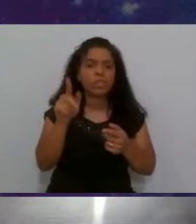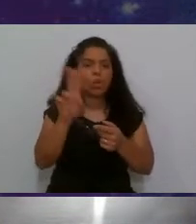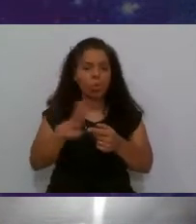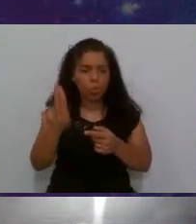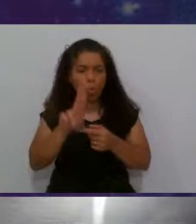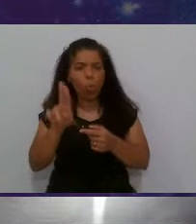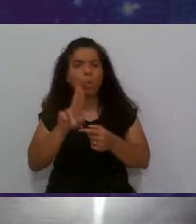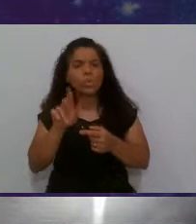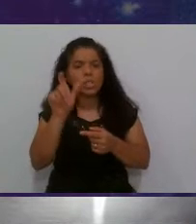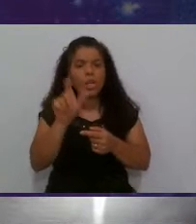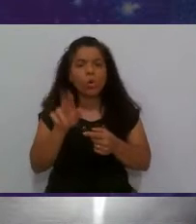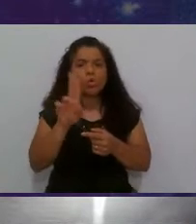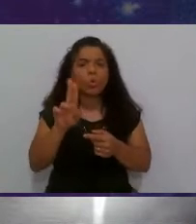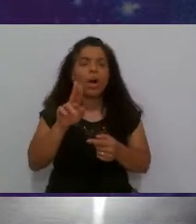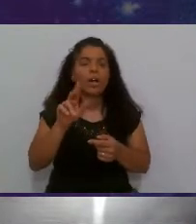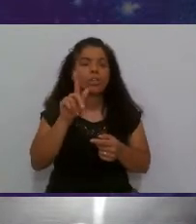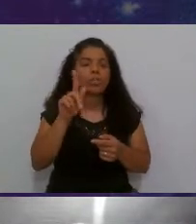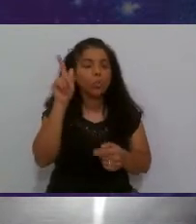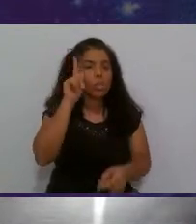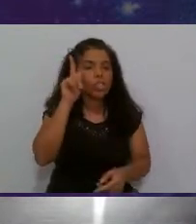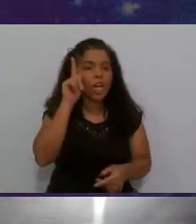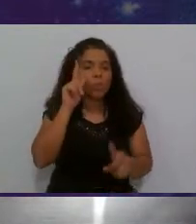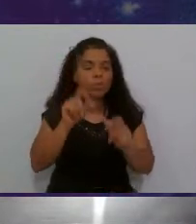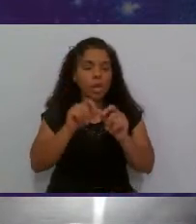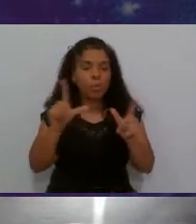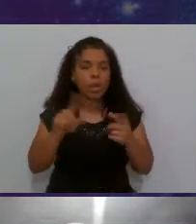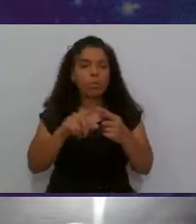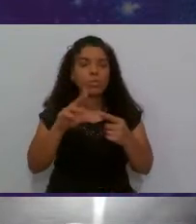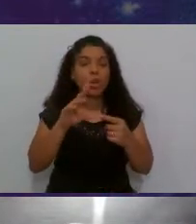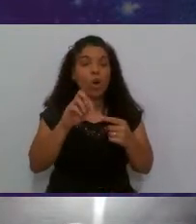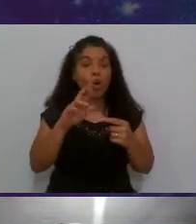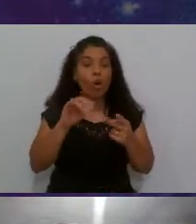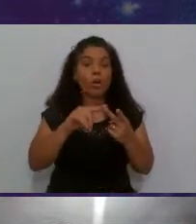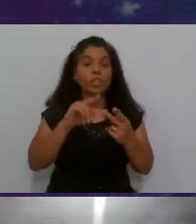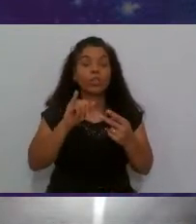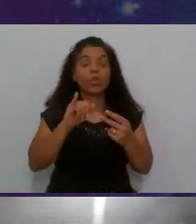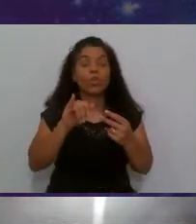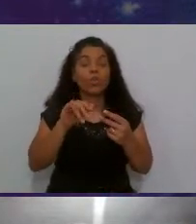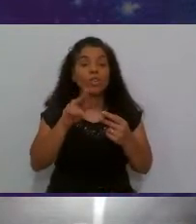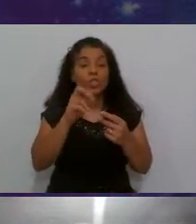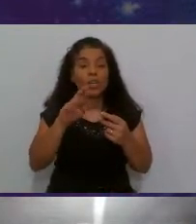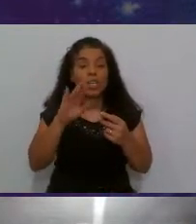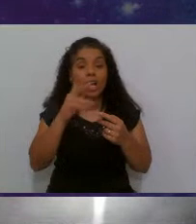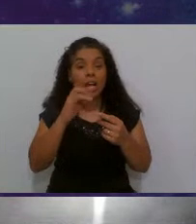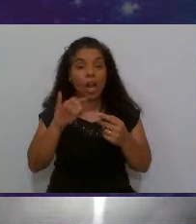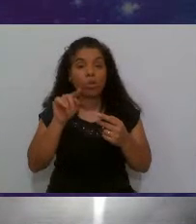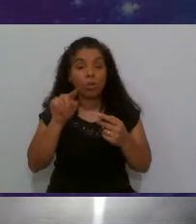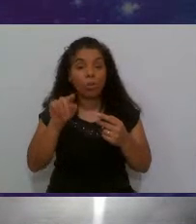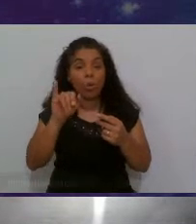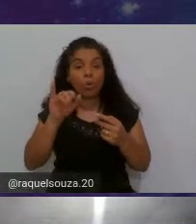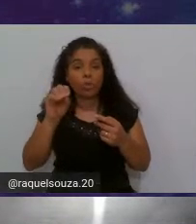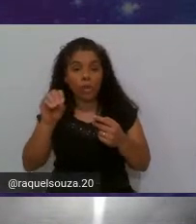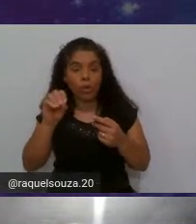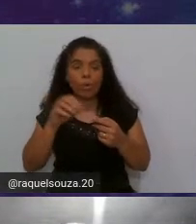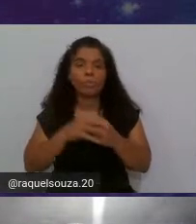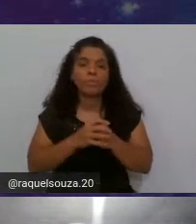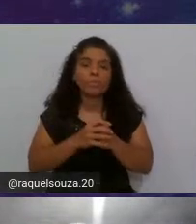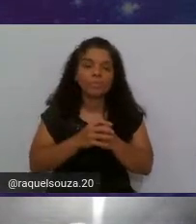o seu usuário do github para poder abrir uma conta no sonar cloud que é no sonar cloud .io